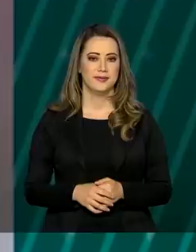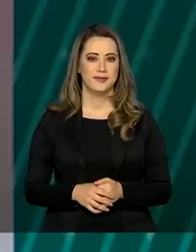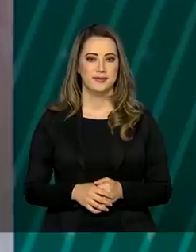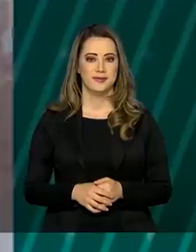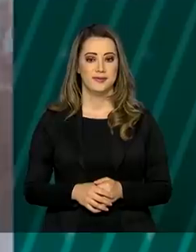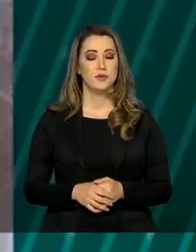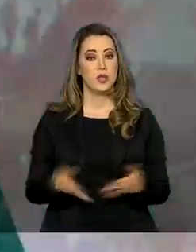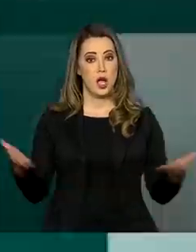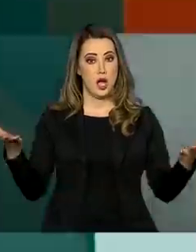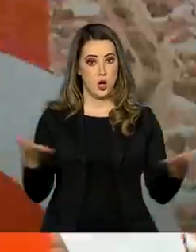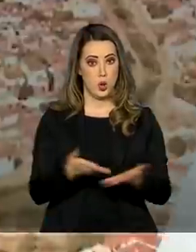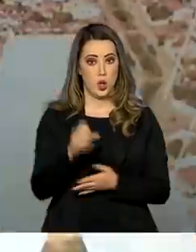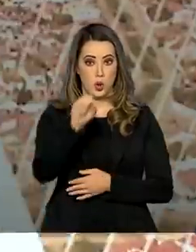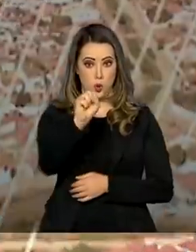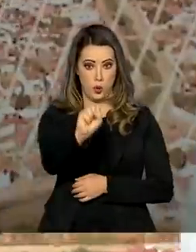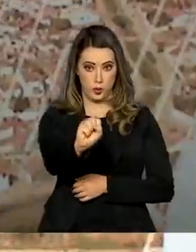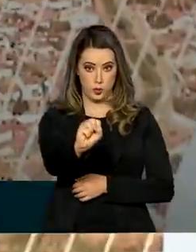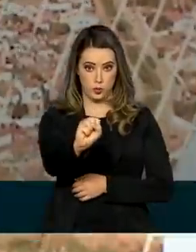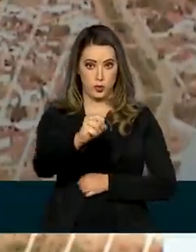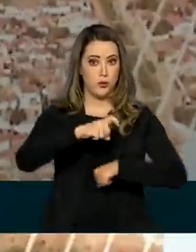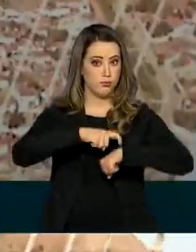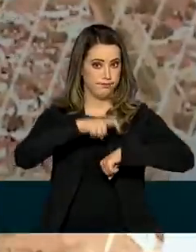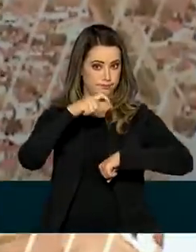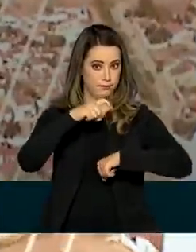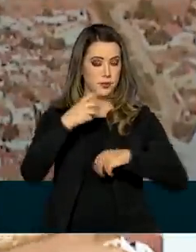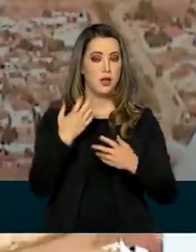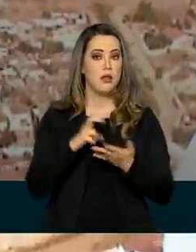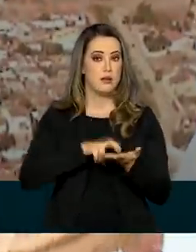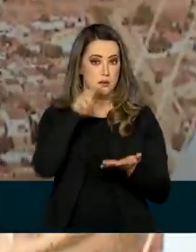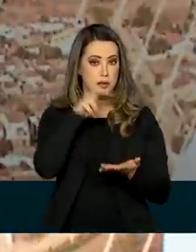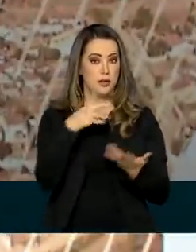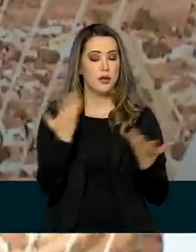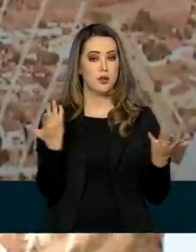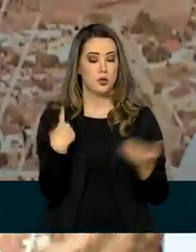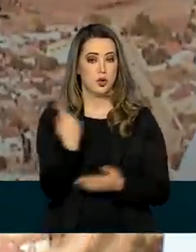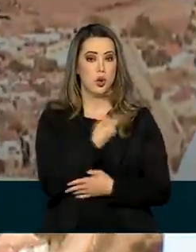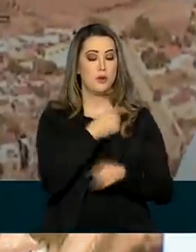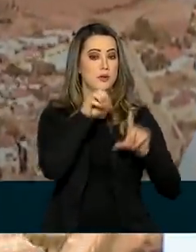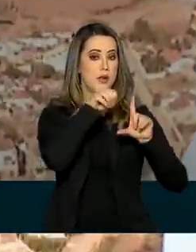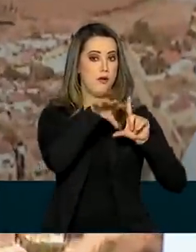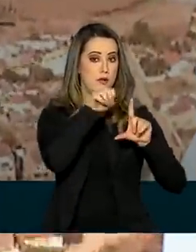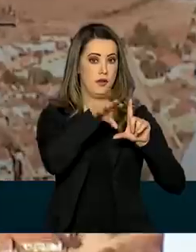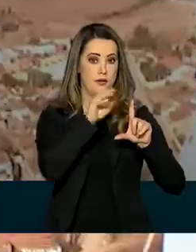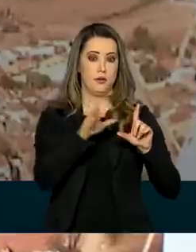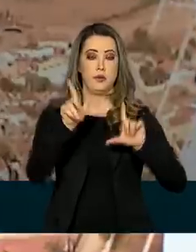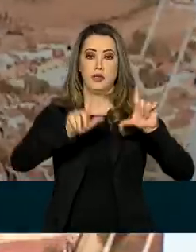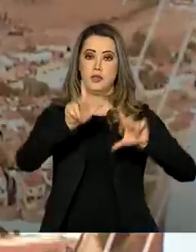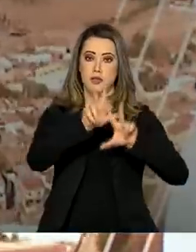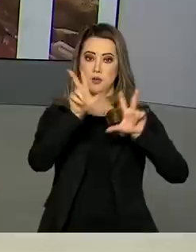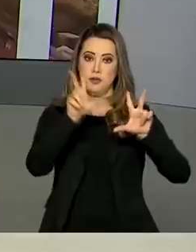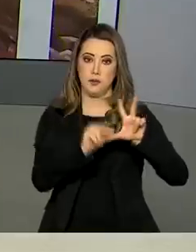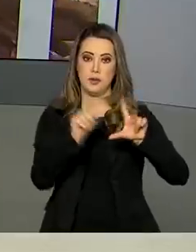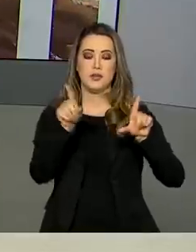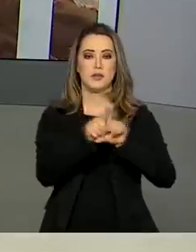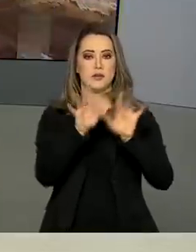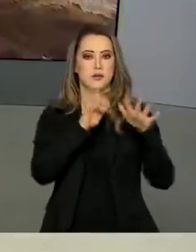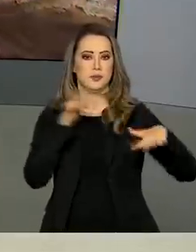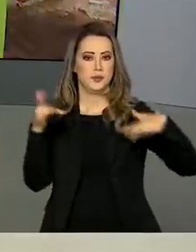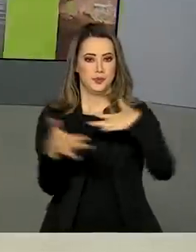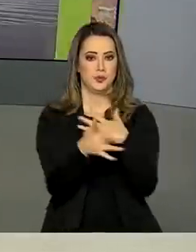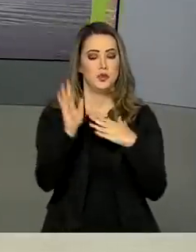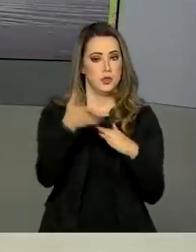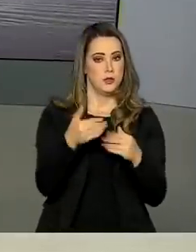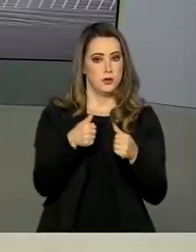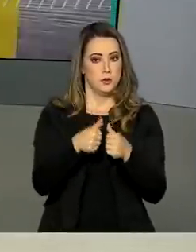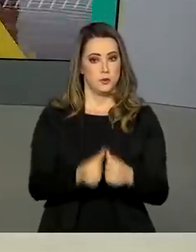Agora em Brasília são 8 horas da manhã, nós estamos ao vivo pela TV Brasil e também pelas redes sociais. Já está no